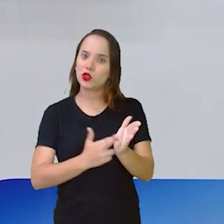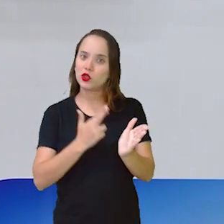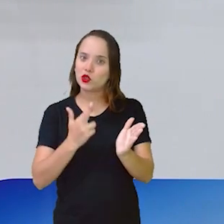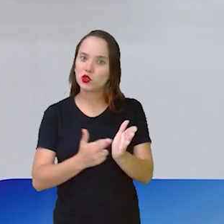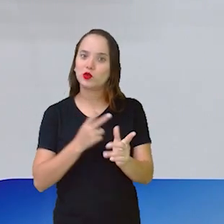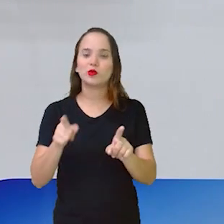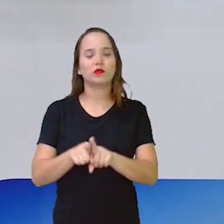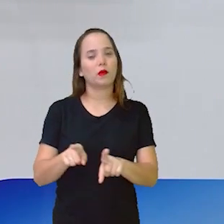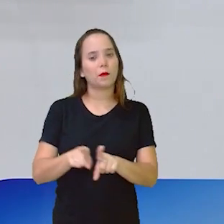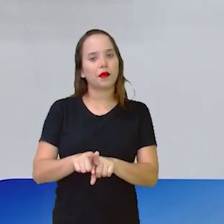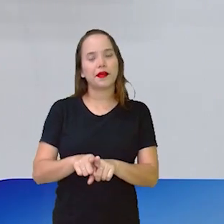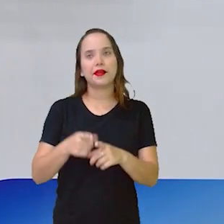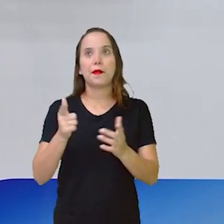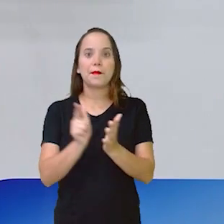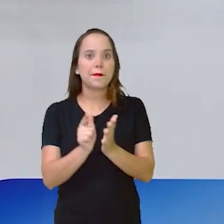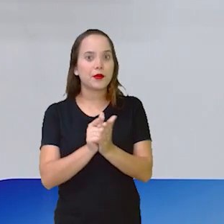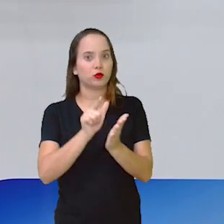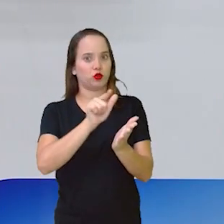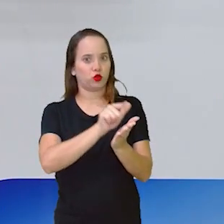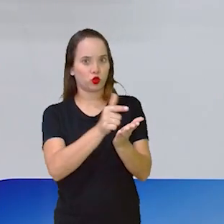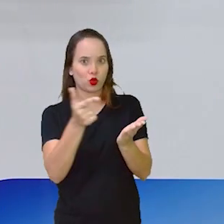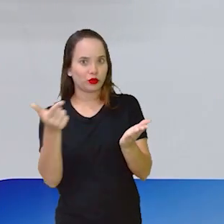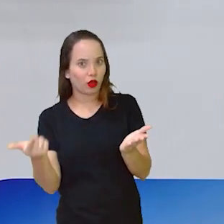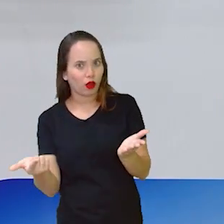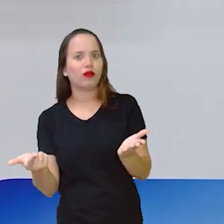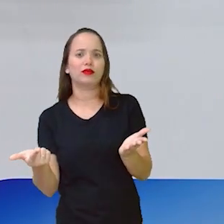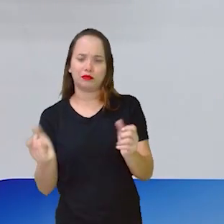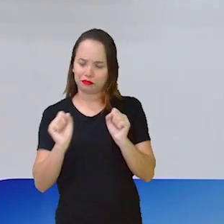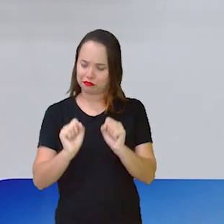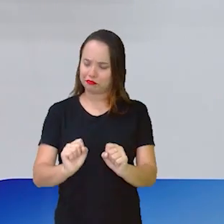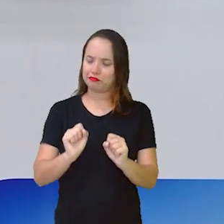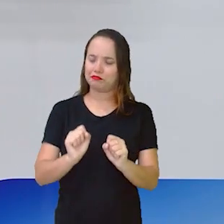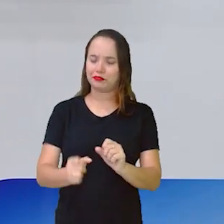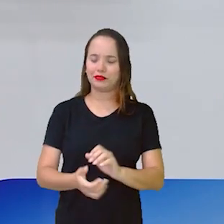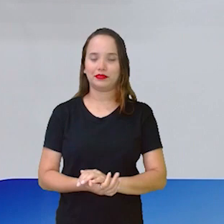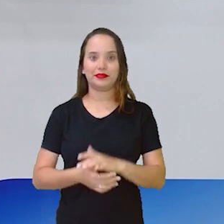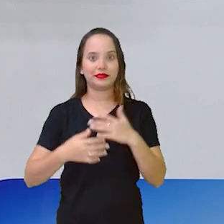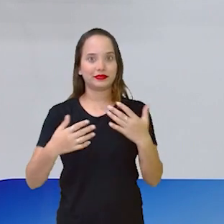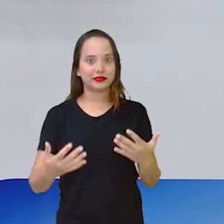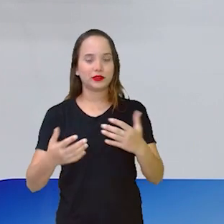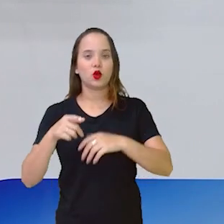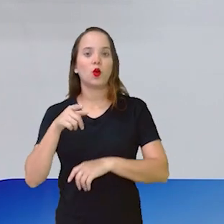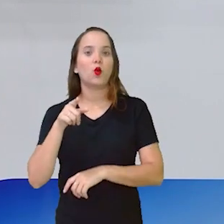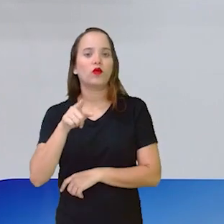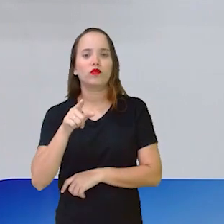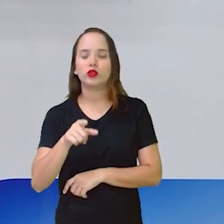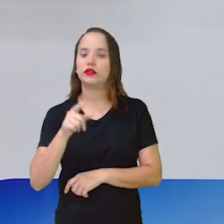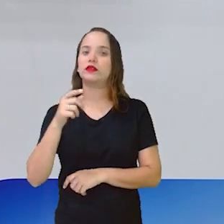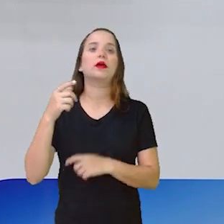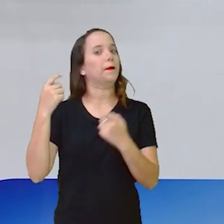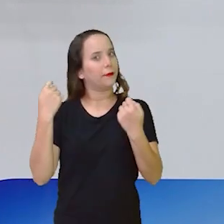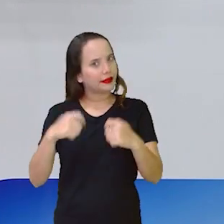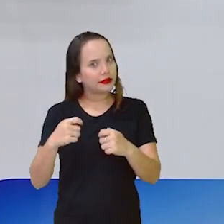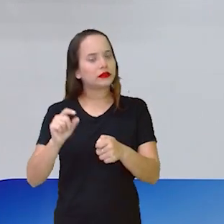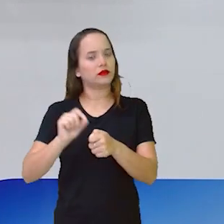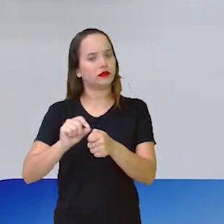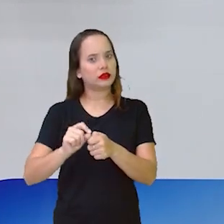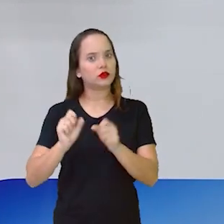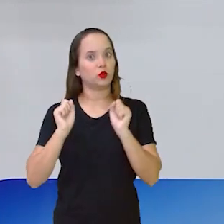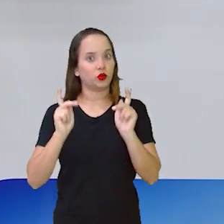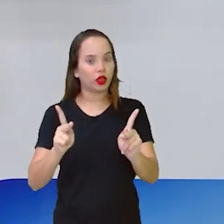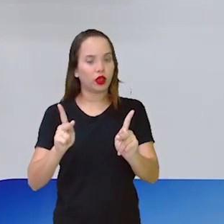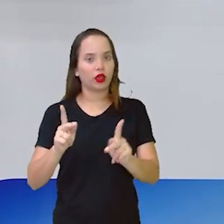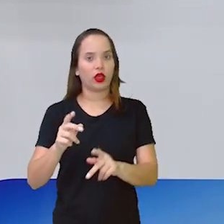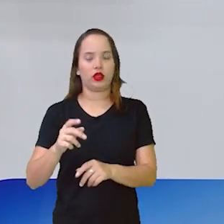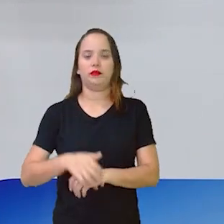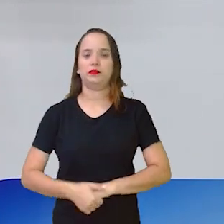Papéis de jornal também serve. Então, não pode é deixar de fazer, tá certo?